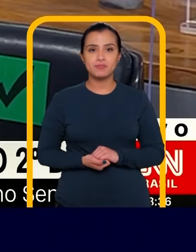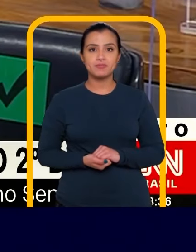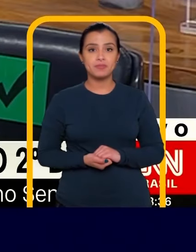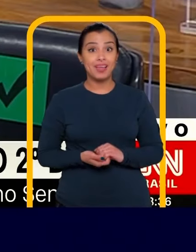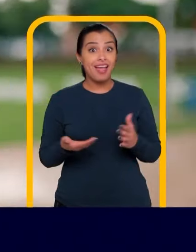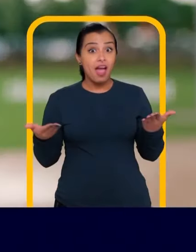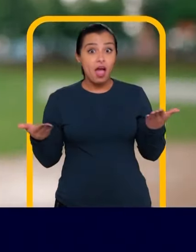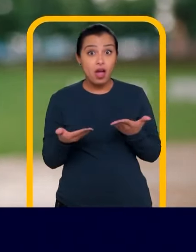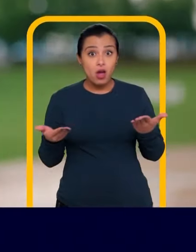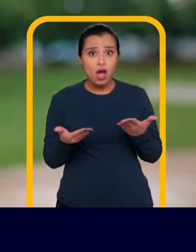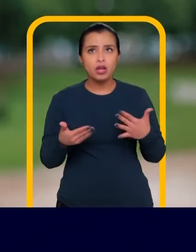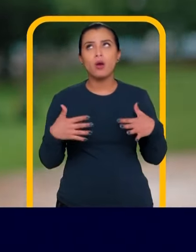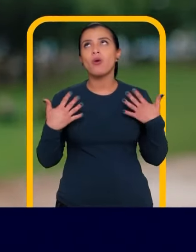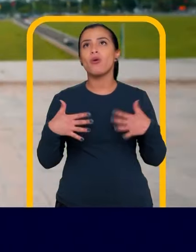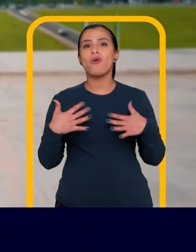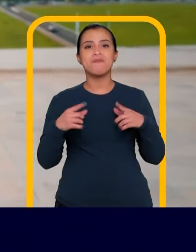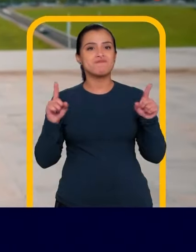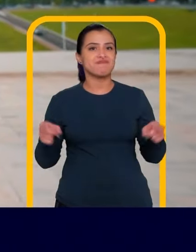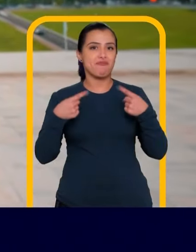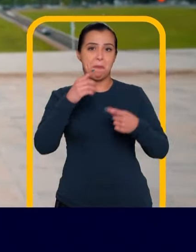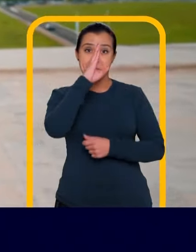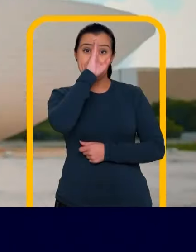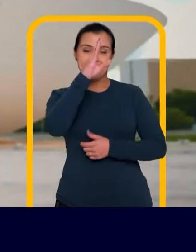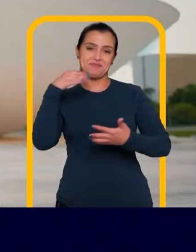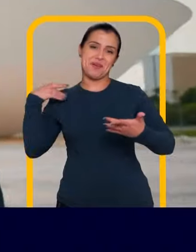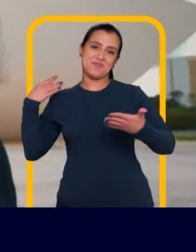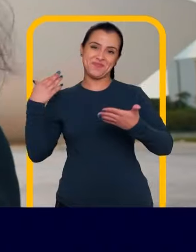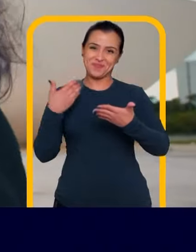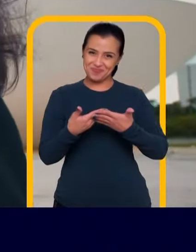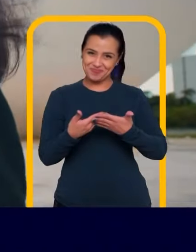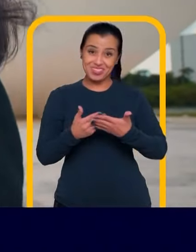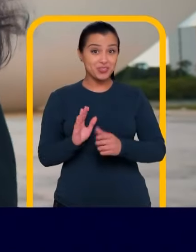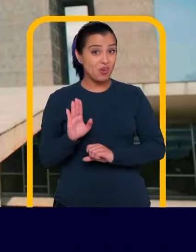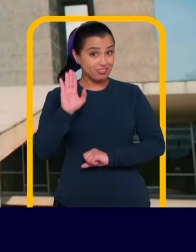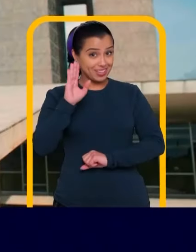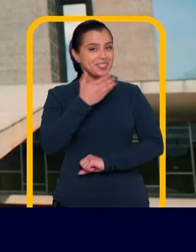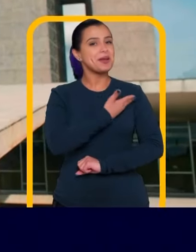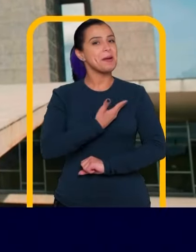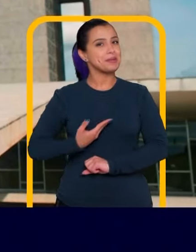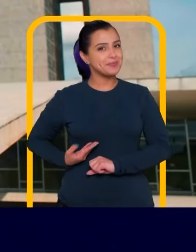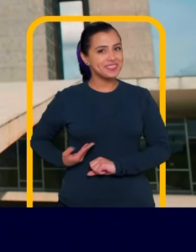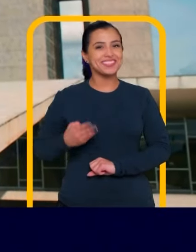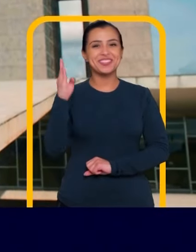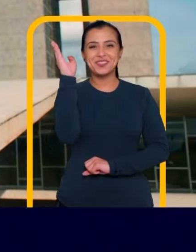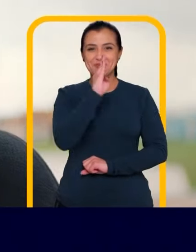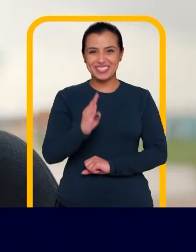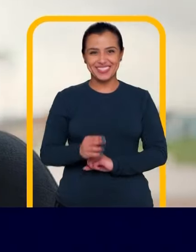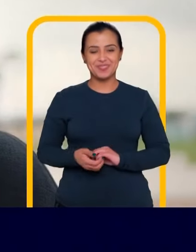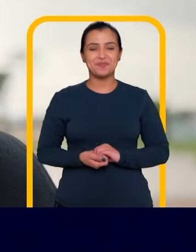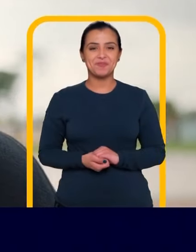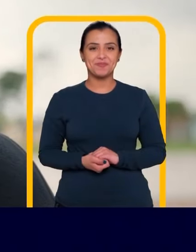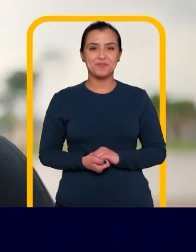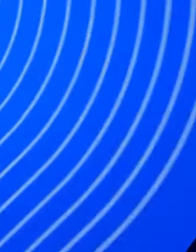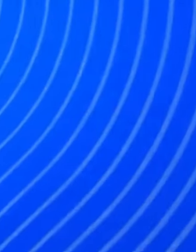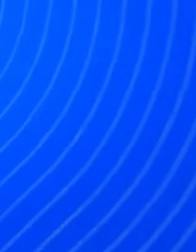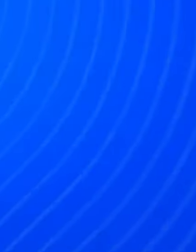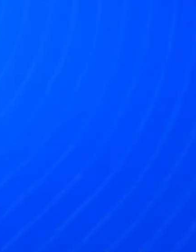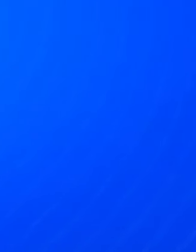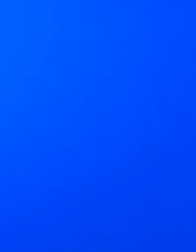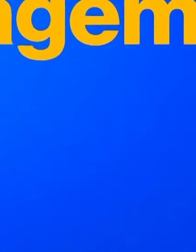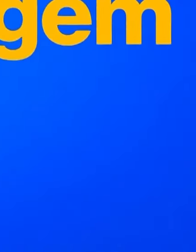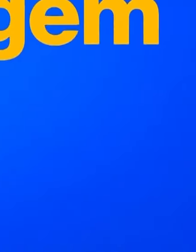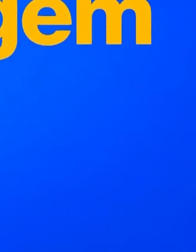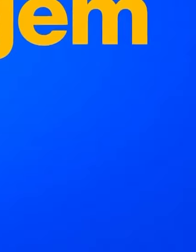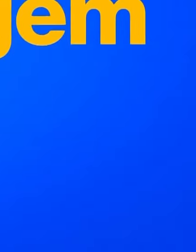estratégia, general E agora, o maior desafio De toda a minha vida Sou candidata à presidência do Brasil